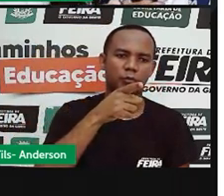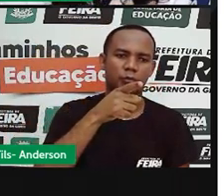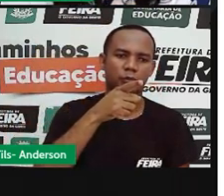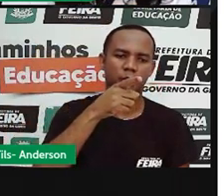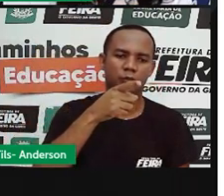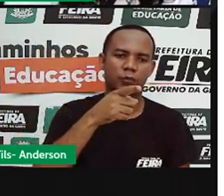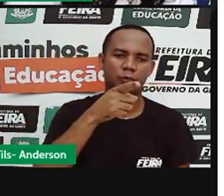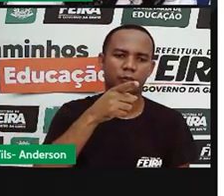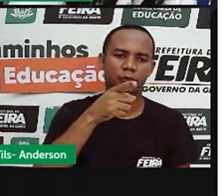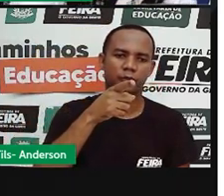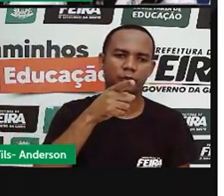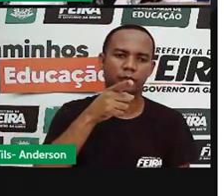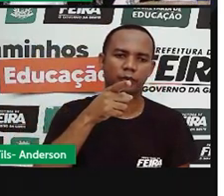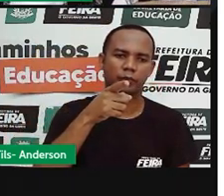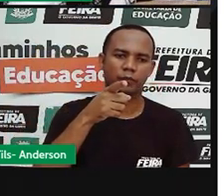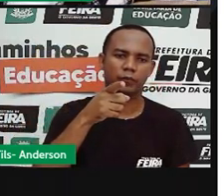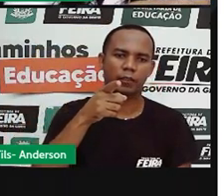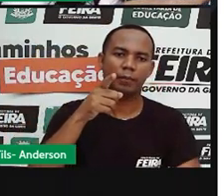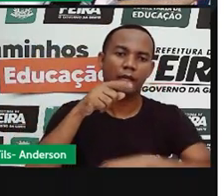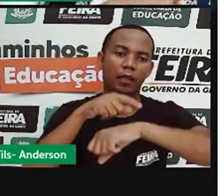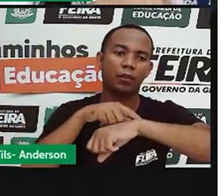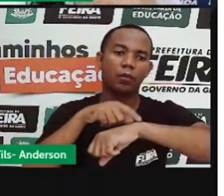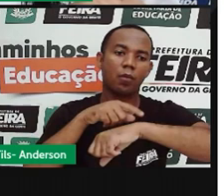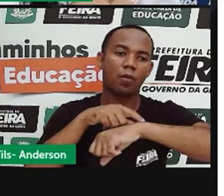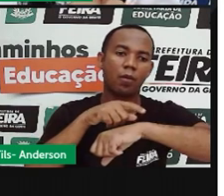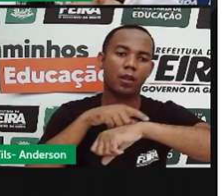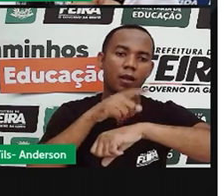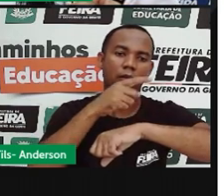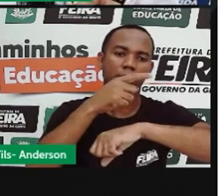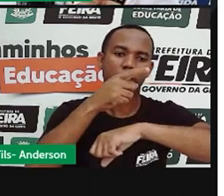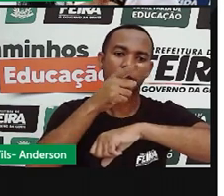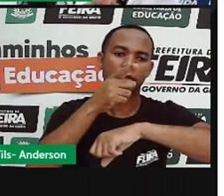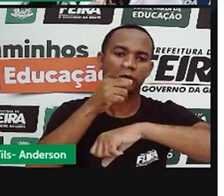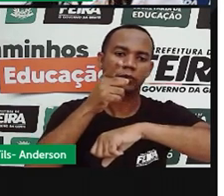sombra e vai marcando as horas.